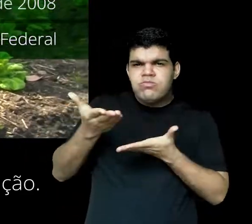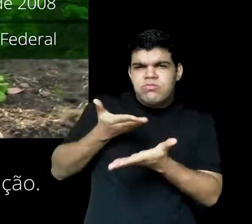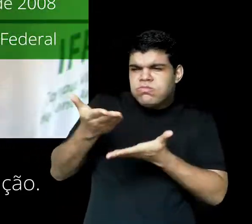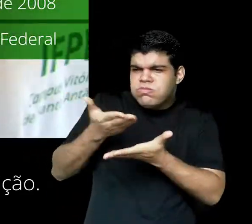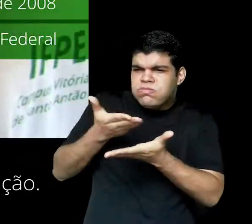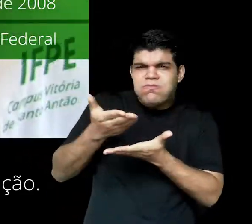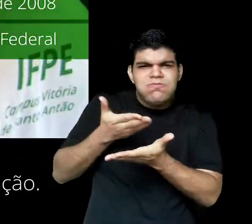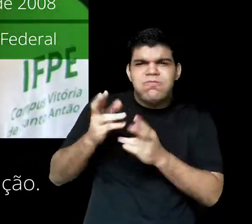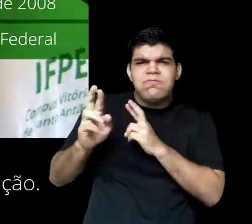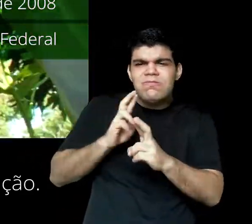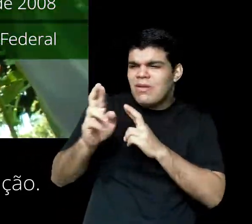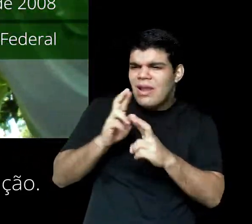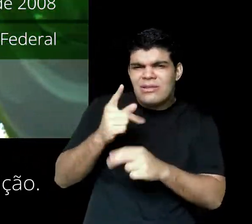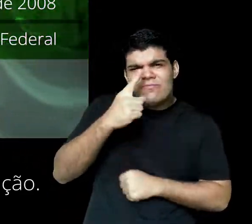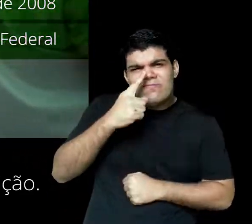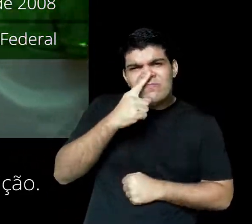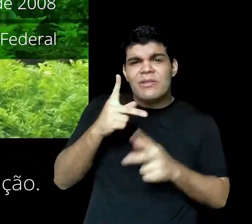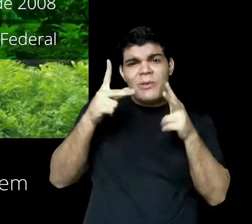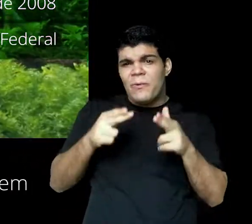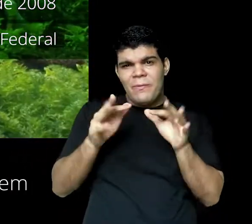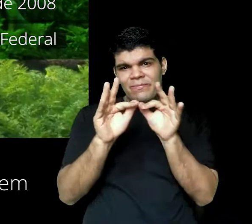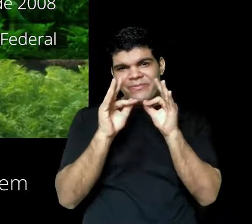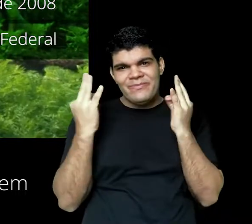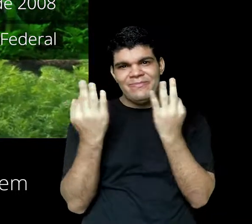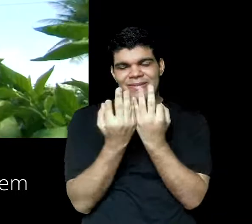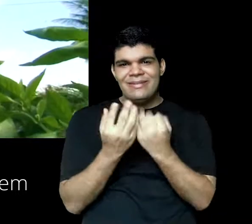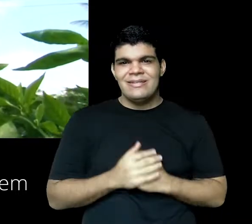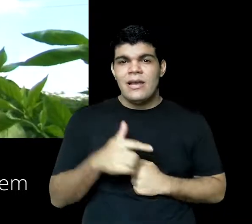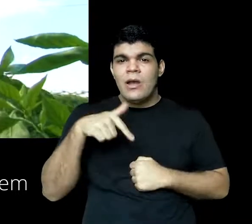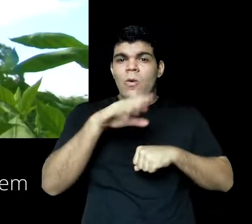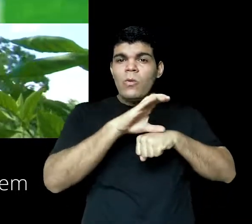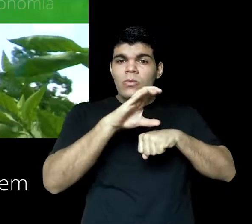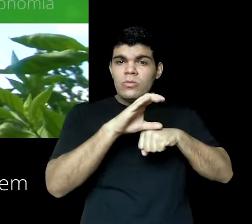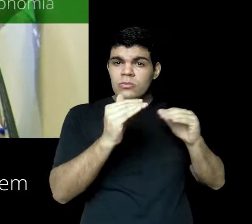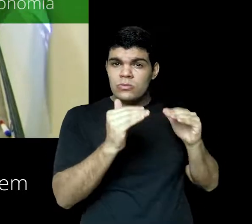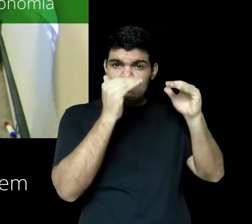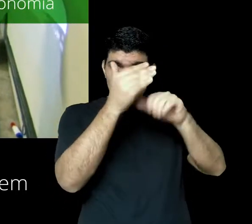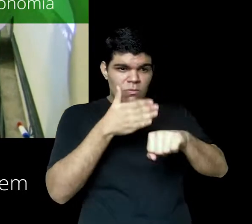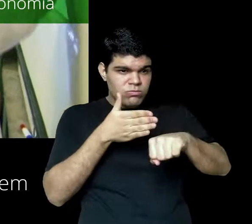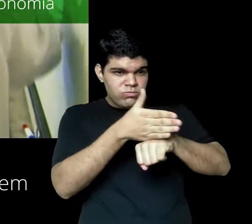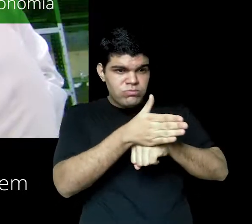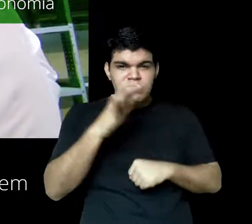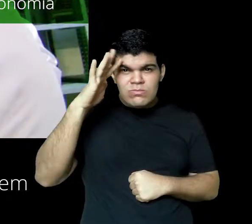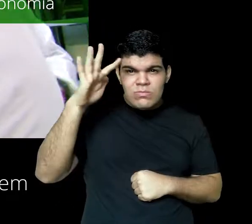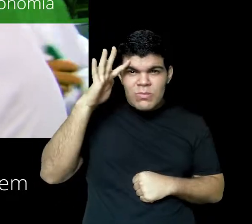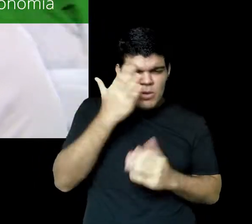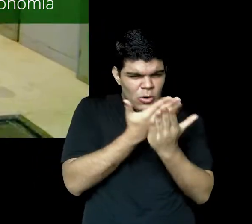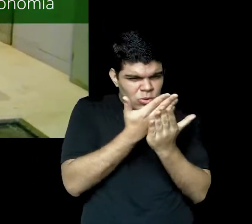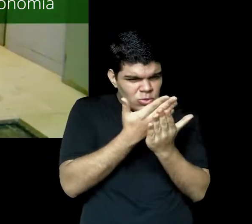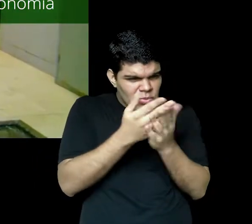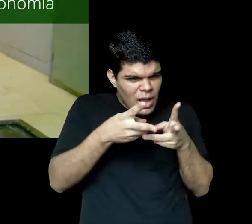cria praticamente um laço familiar com a instituição. A bagagem prática que vários profissionais só